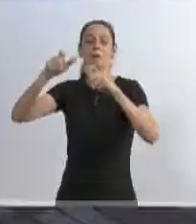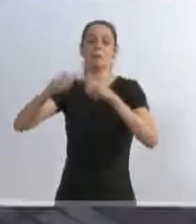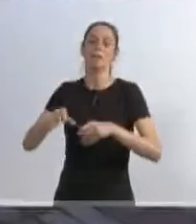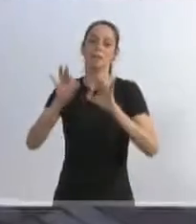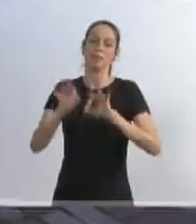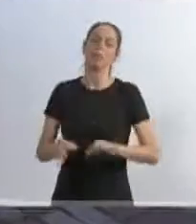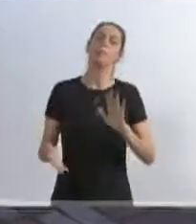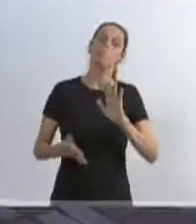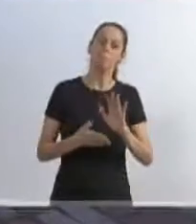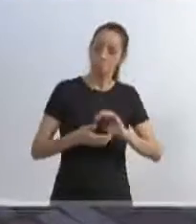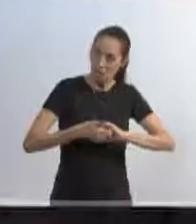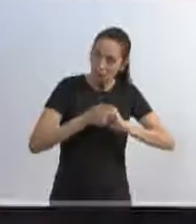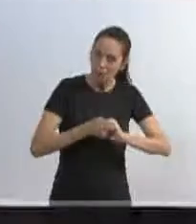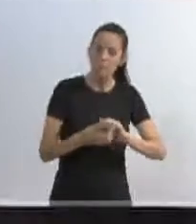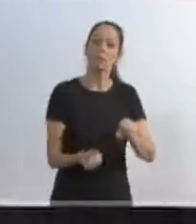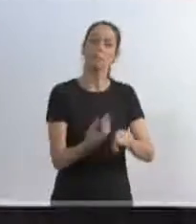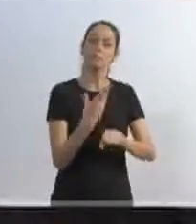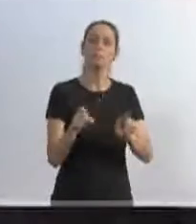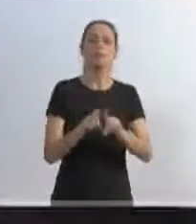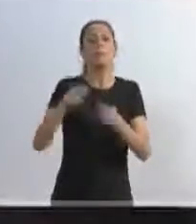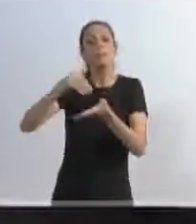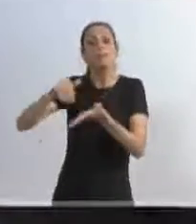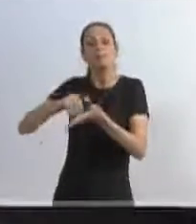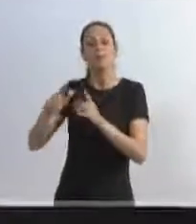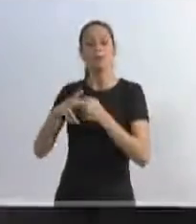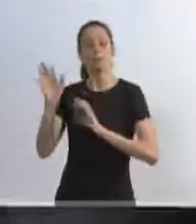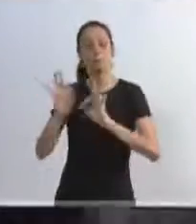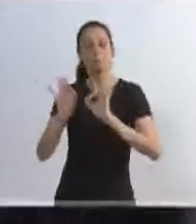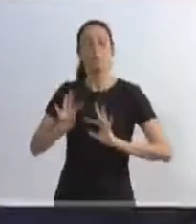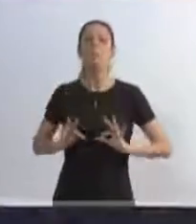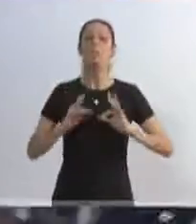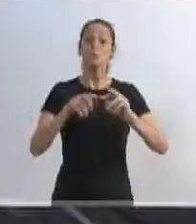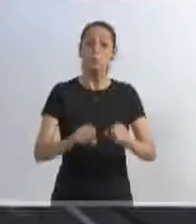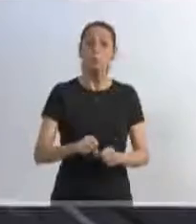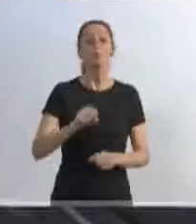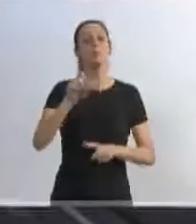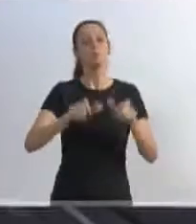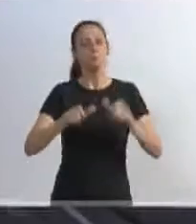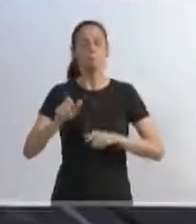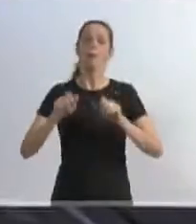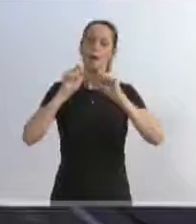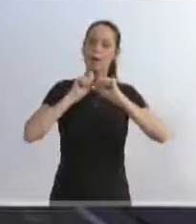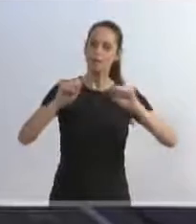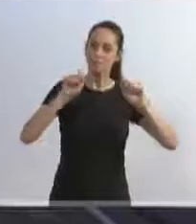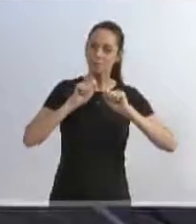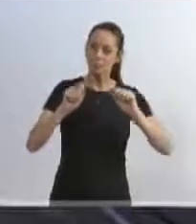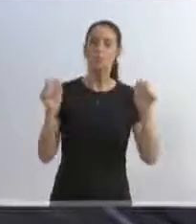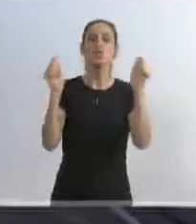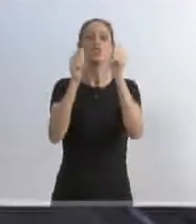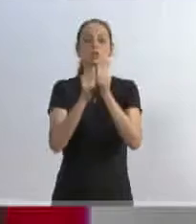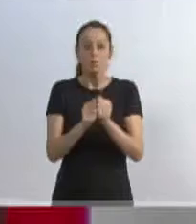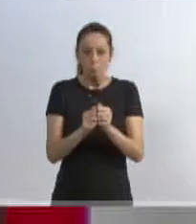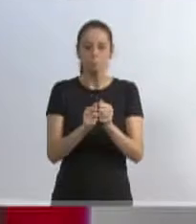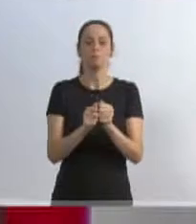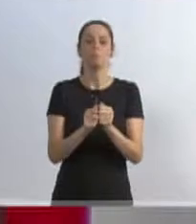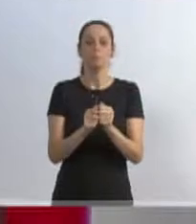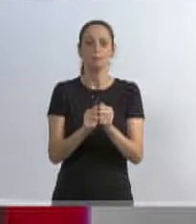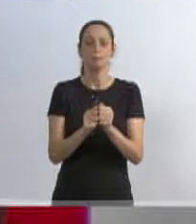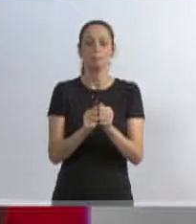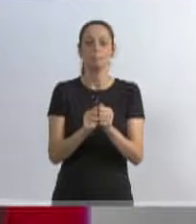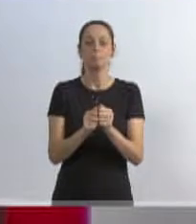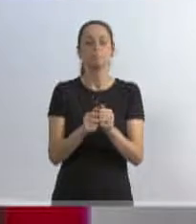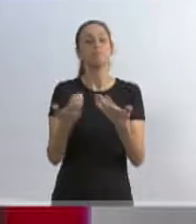Samai, à Secretaria de Manutenção, e a todos os assessores que estiverem junto conosco, sejam